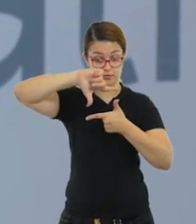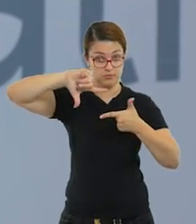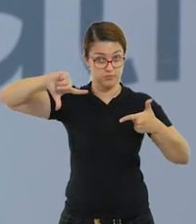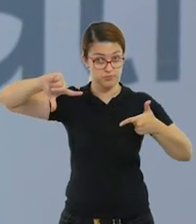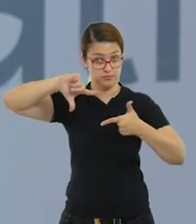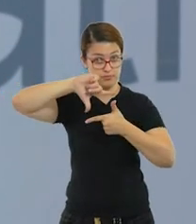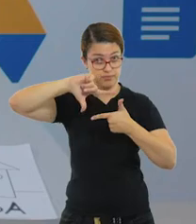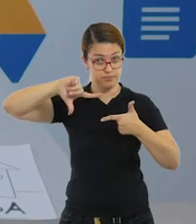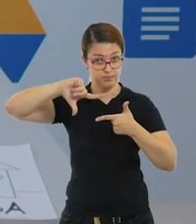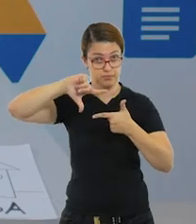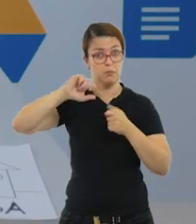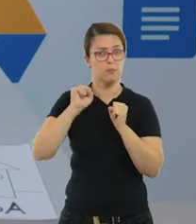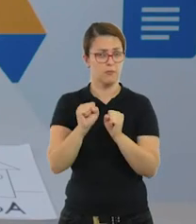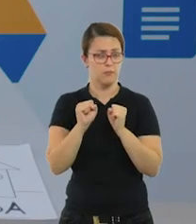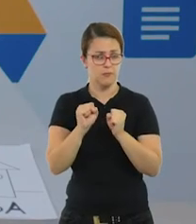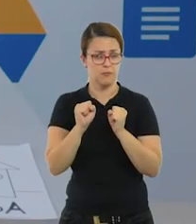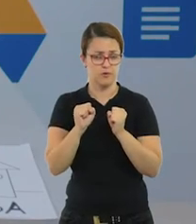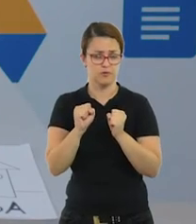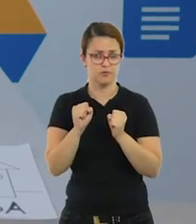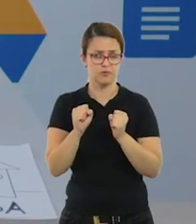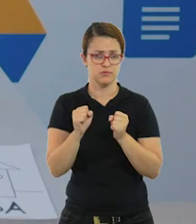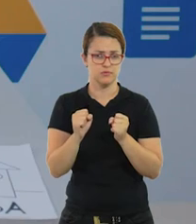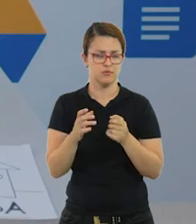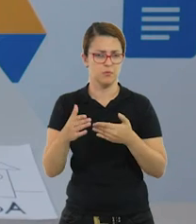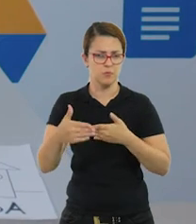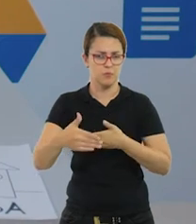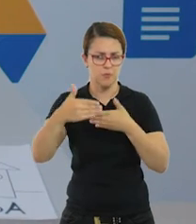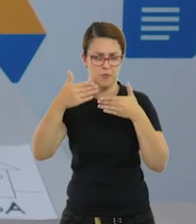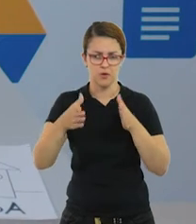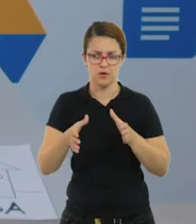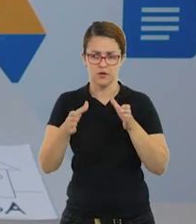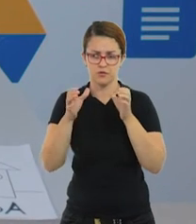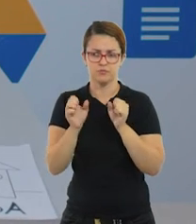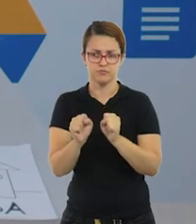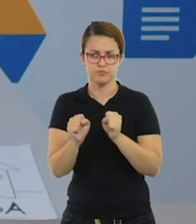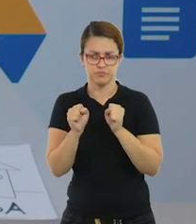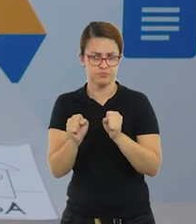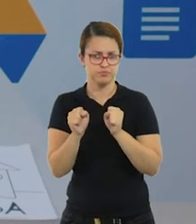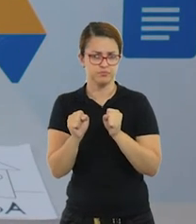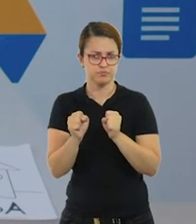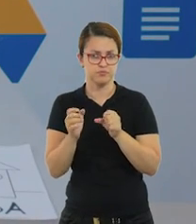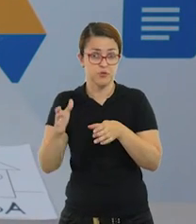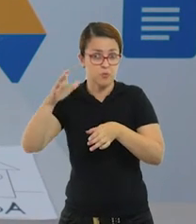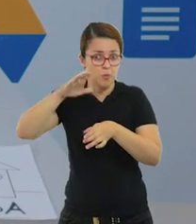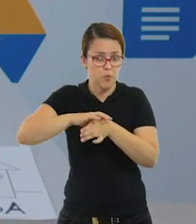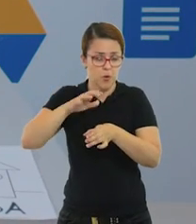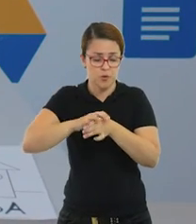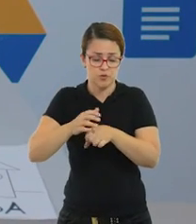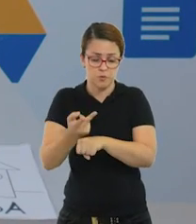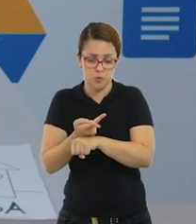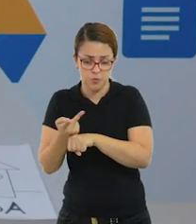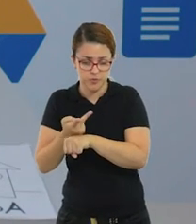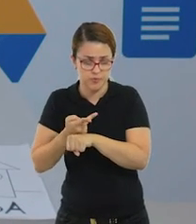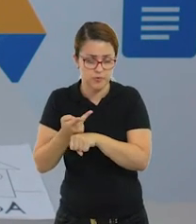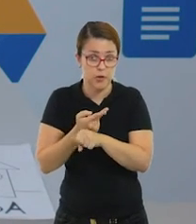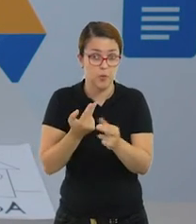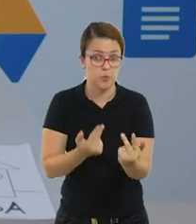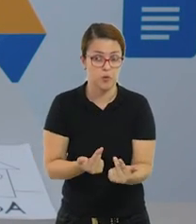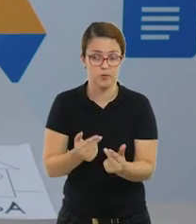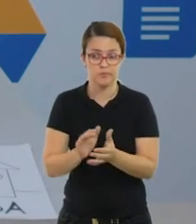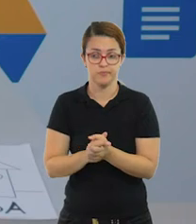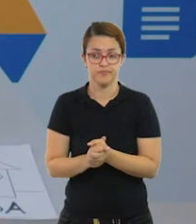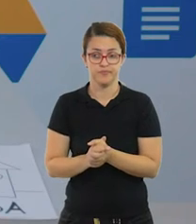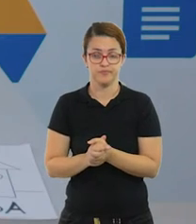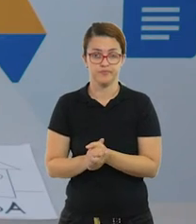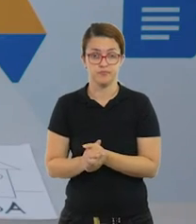Pode ser uma caixinha ou até mesmo as tampas de um pote. O que vocês